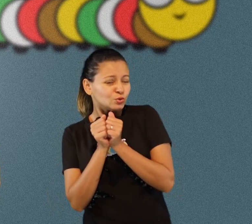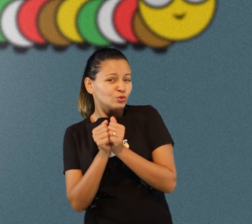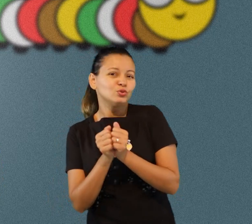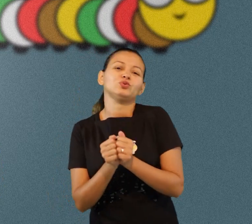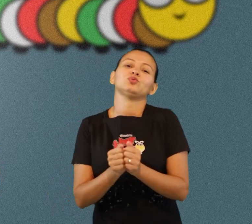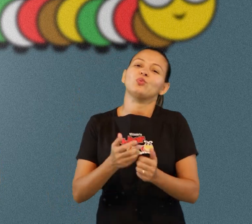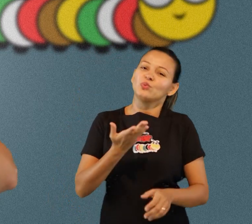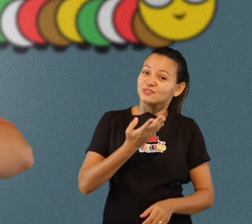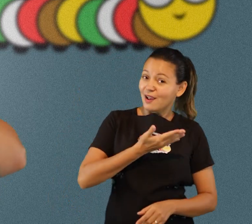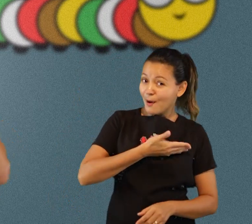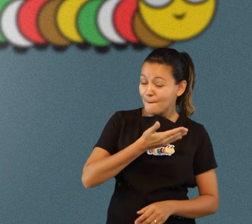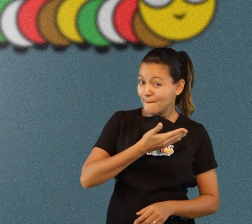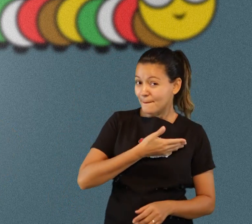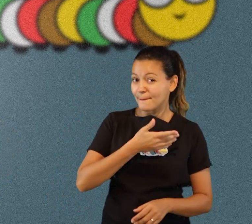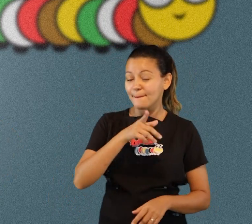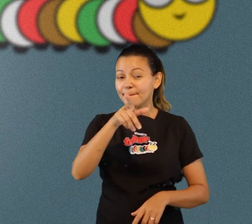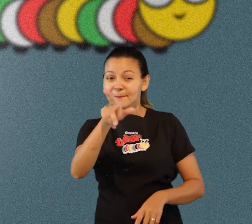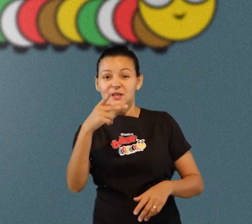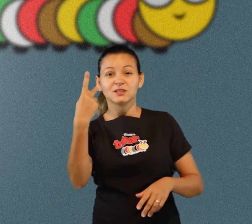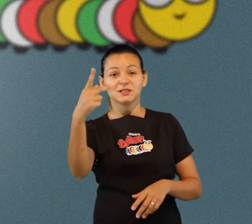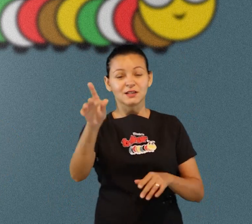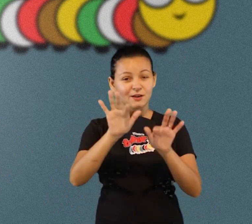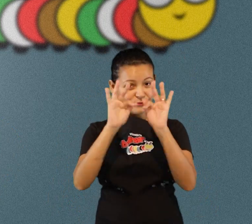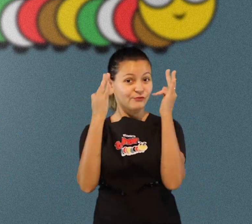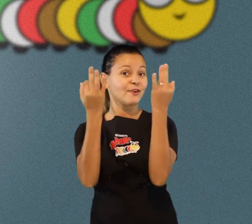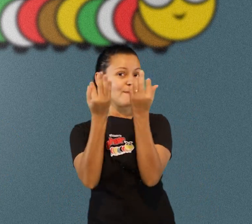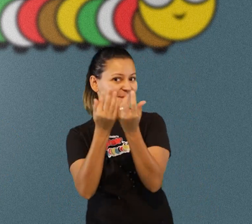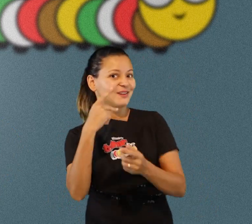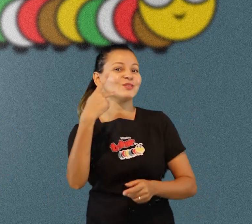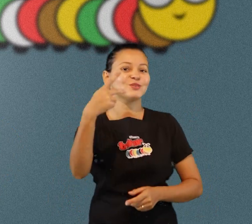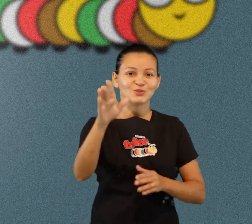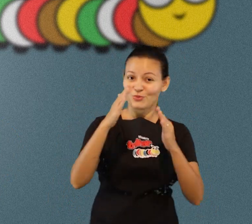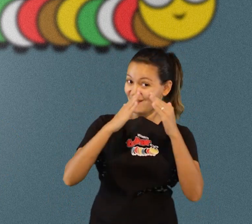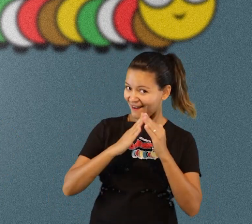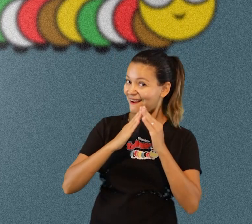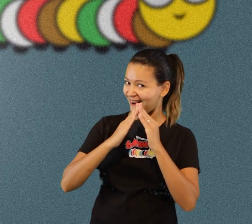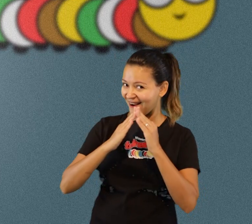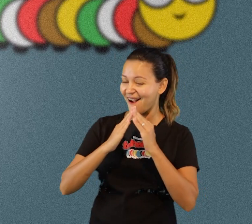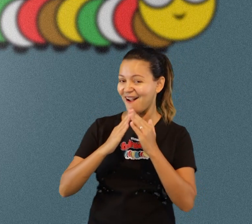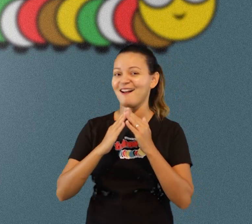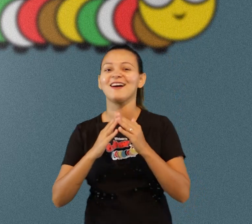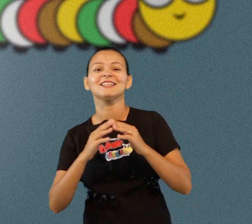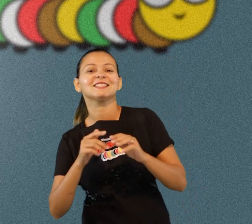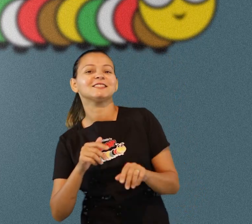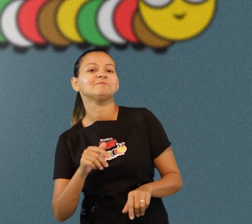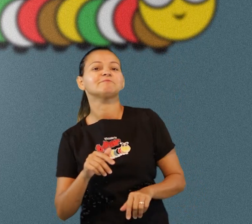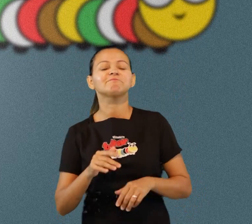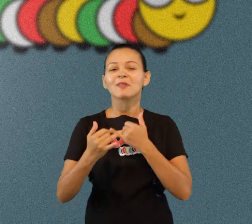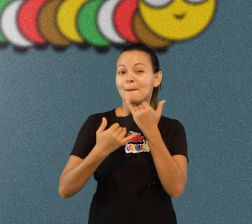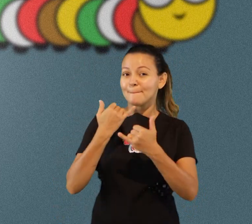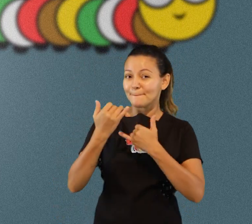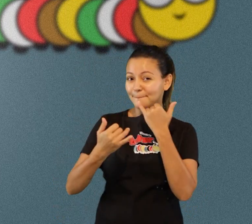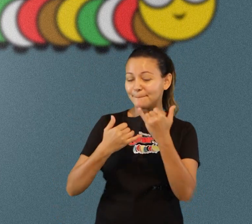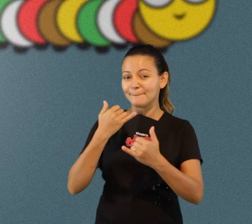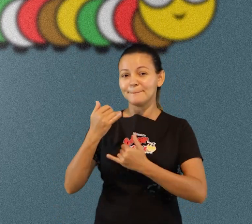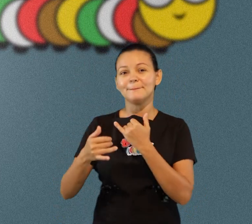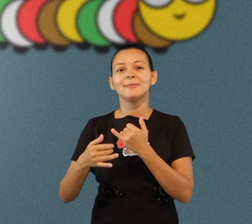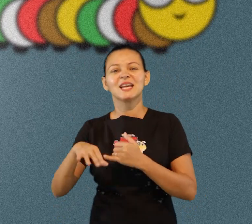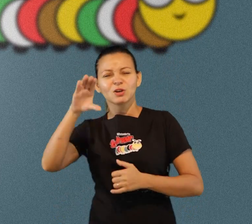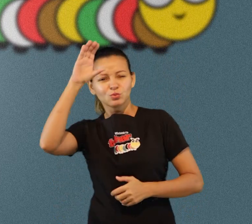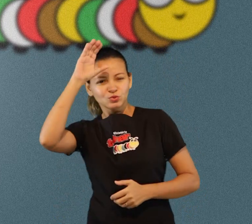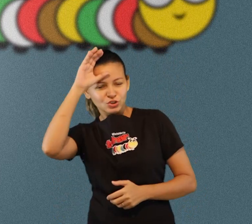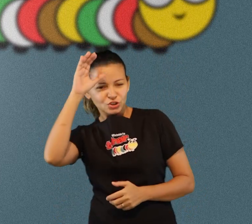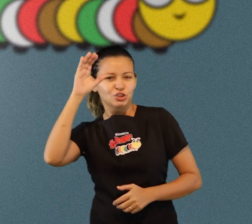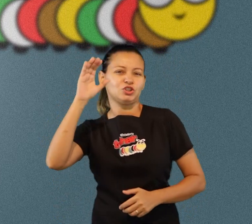primos e primas aproveita esse tempo esse fim de semana para brincar um pouquinho em família com os tios os